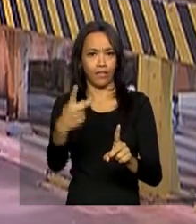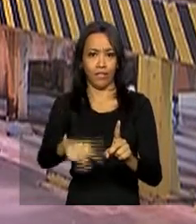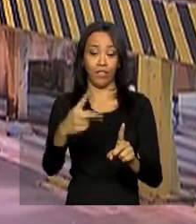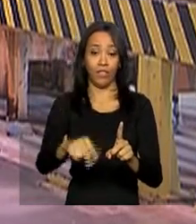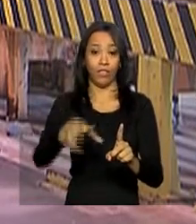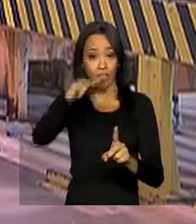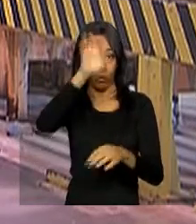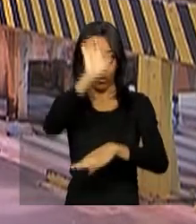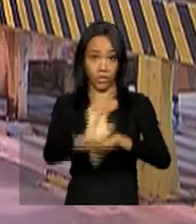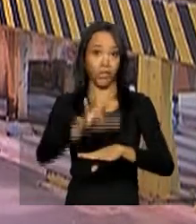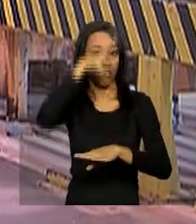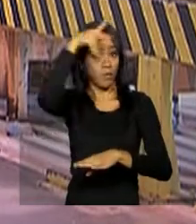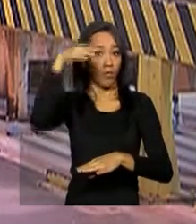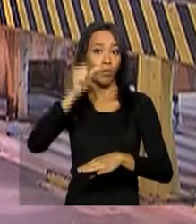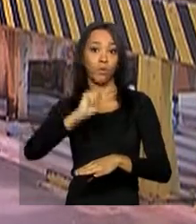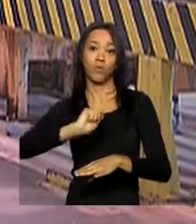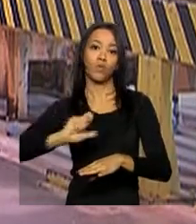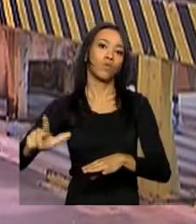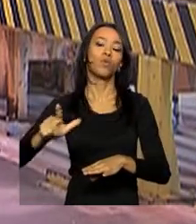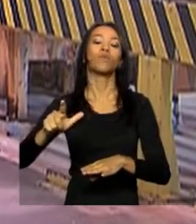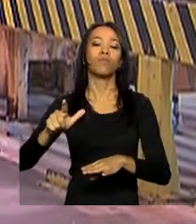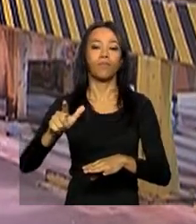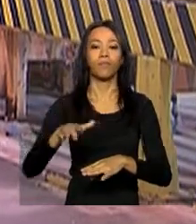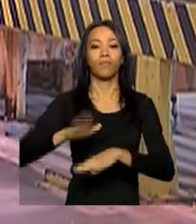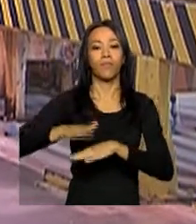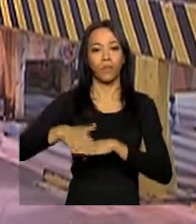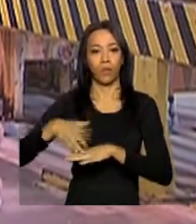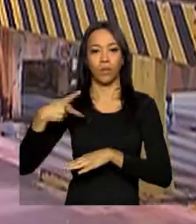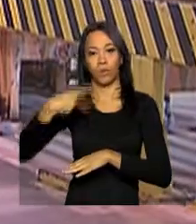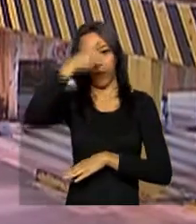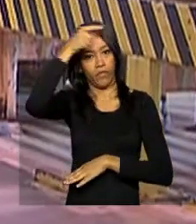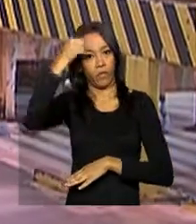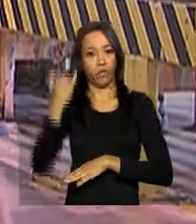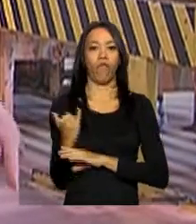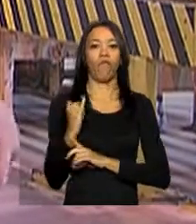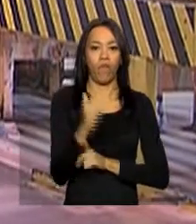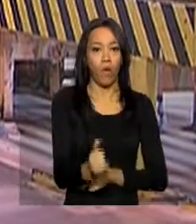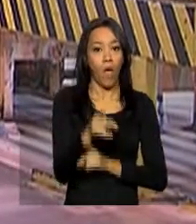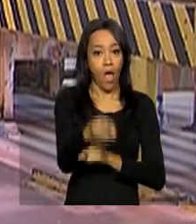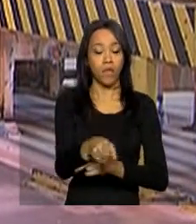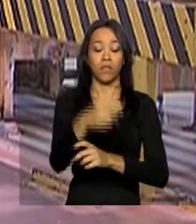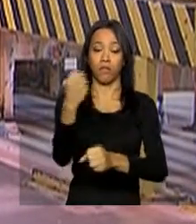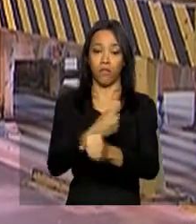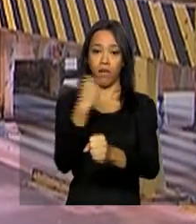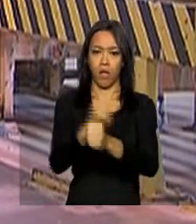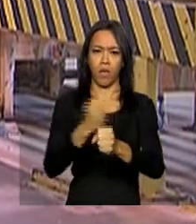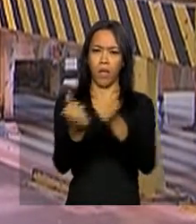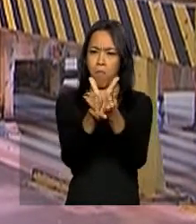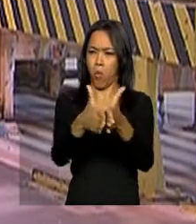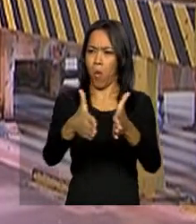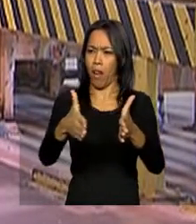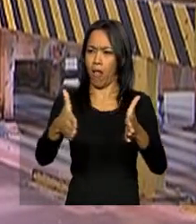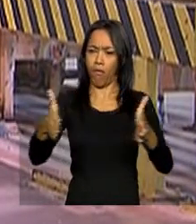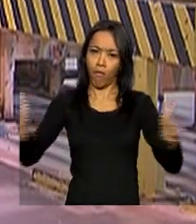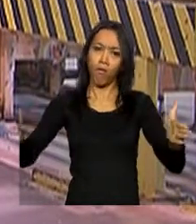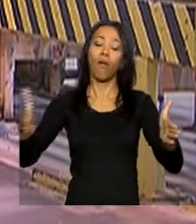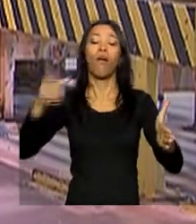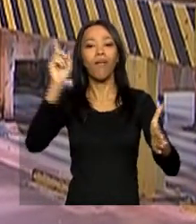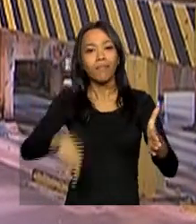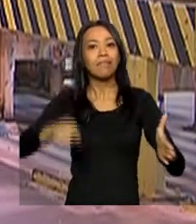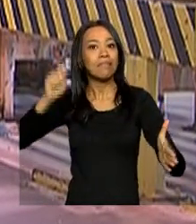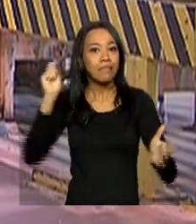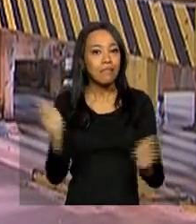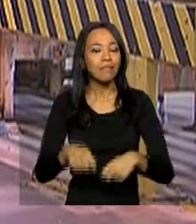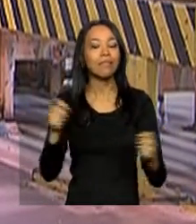de Mato Grosso do Sul, de acordo com a prefeitura local. Com a ampliação desta fábrica, só esta unidade vai ter capacidade de